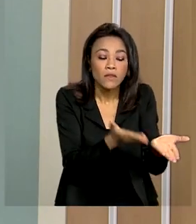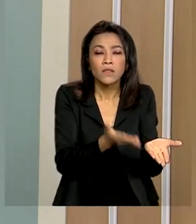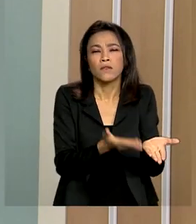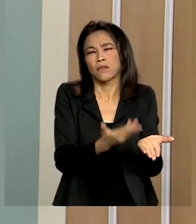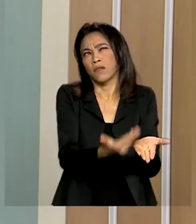2021.$ 2.737, valor